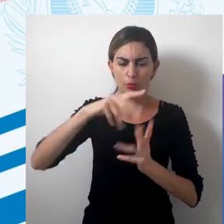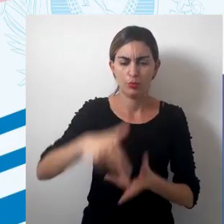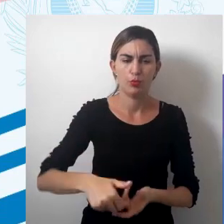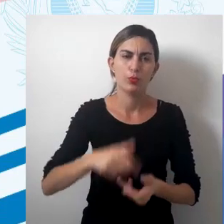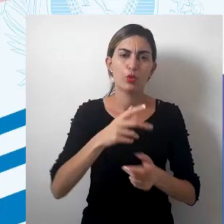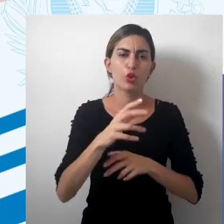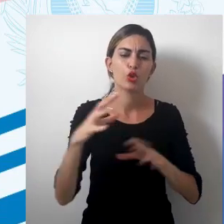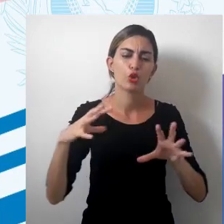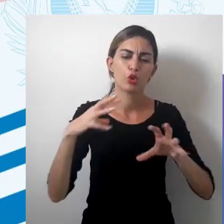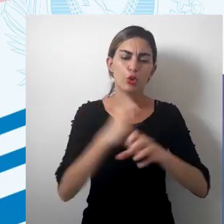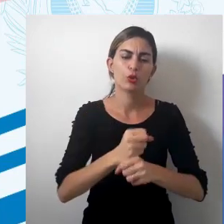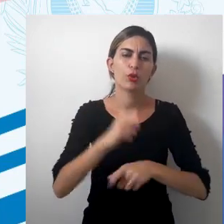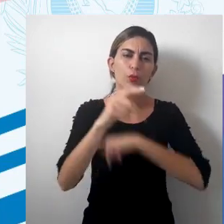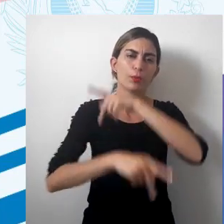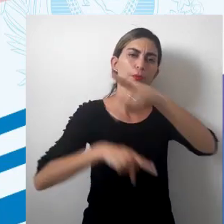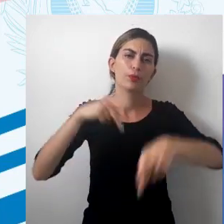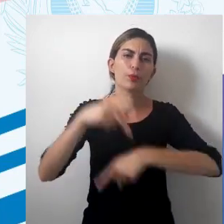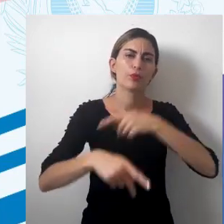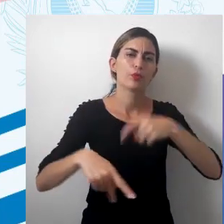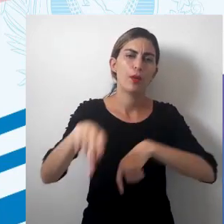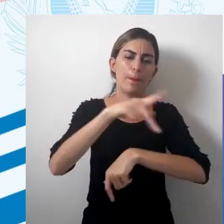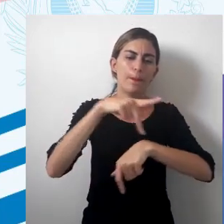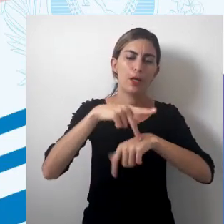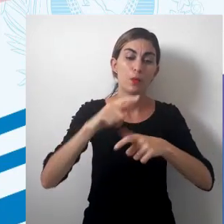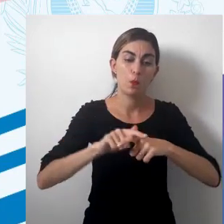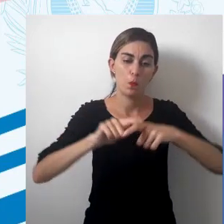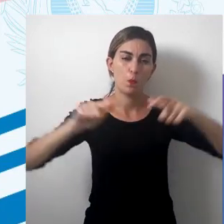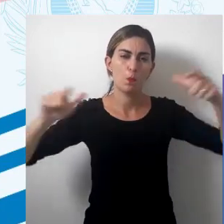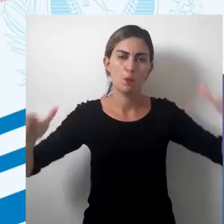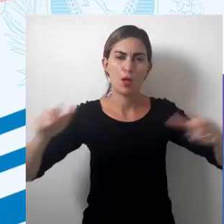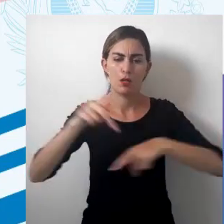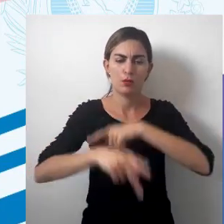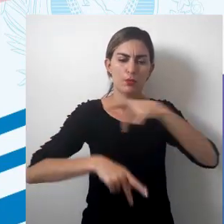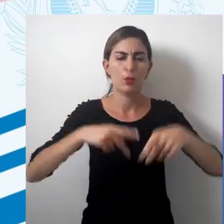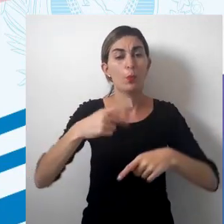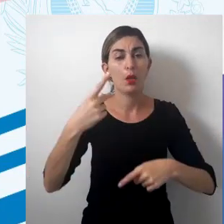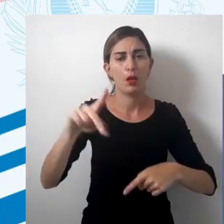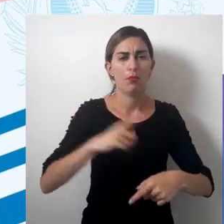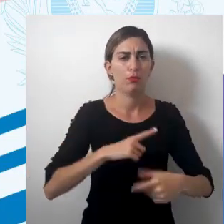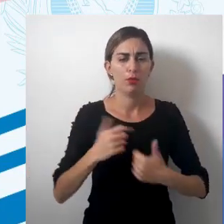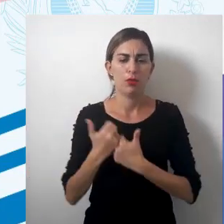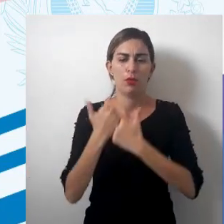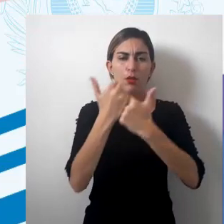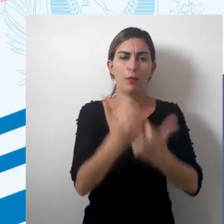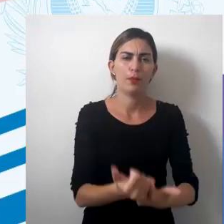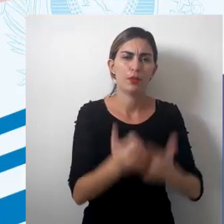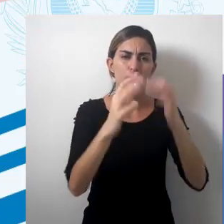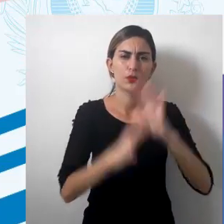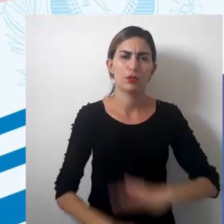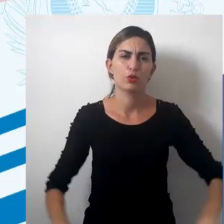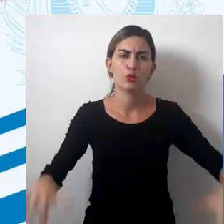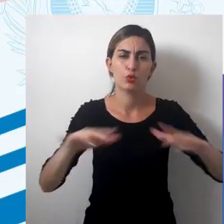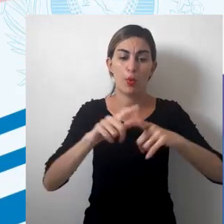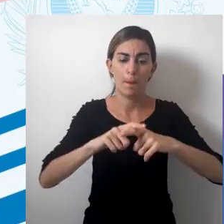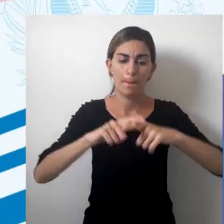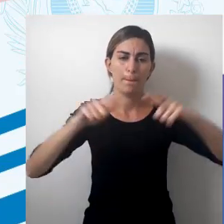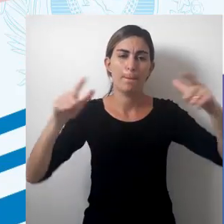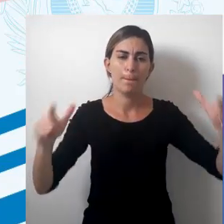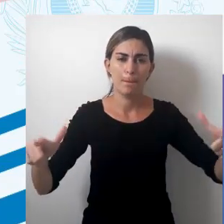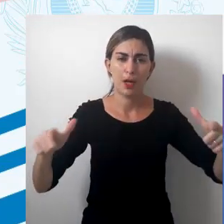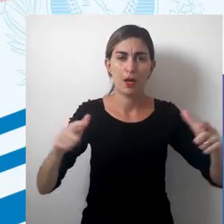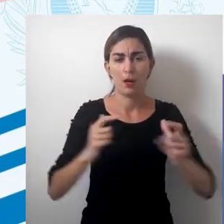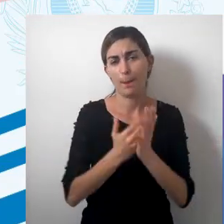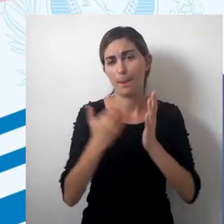proporcional total de população. Os países mais populosos, eles vão ter uma representação espacial mais